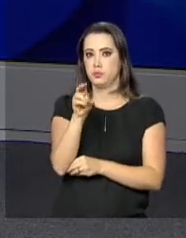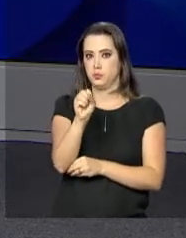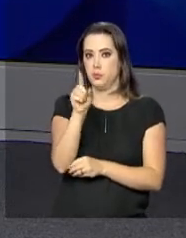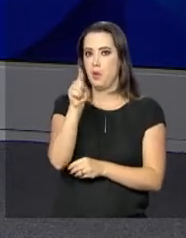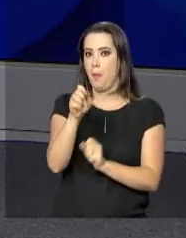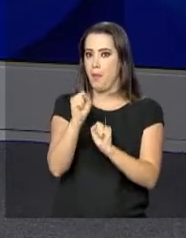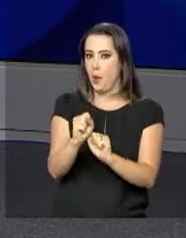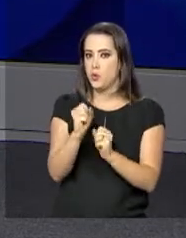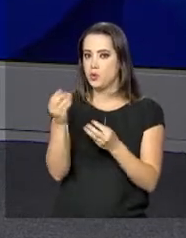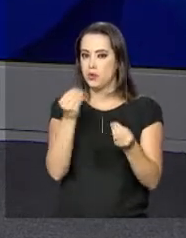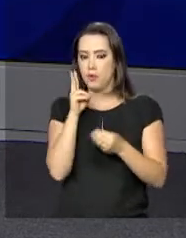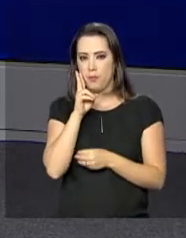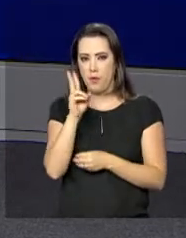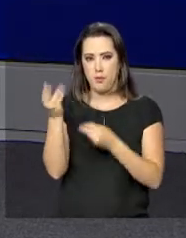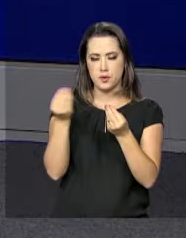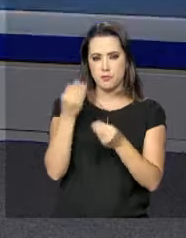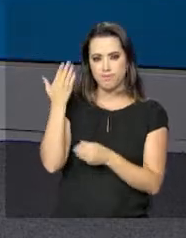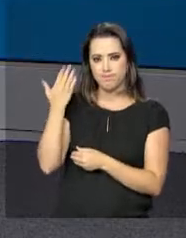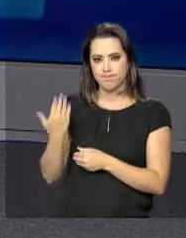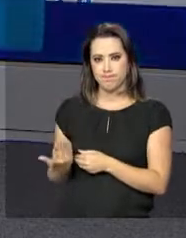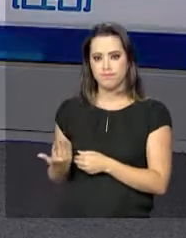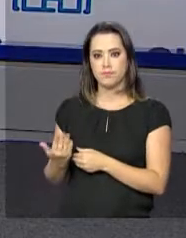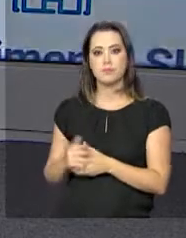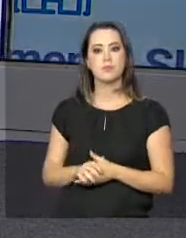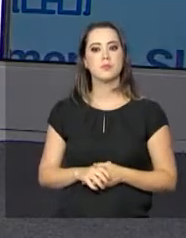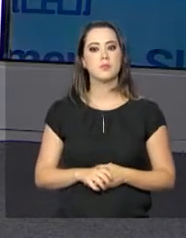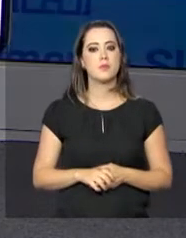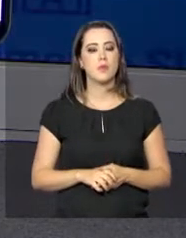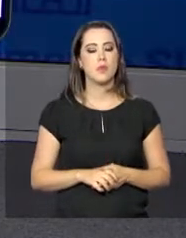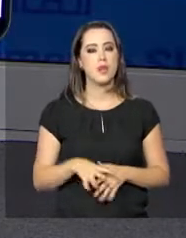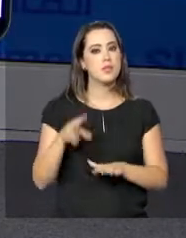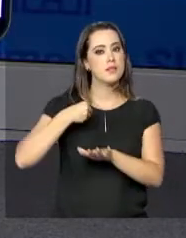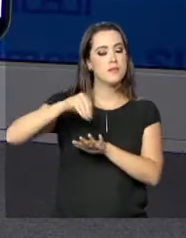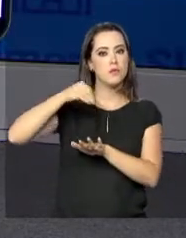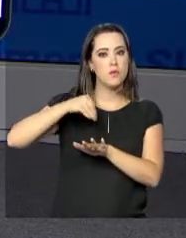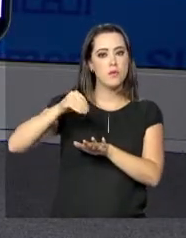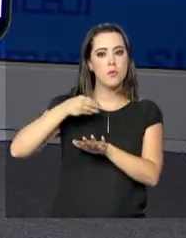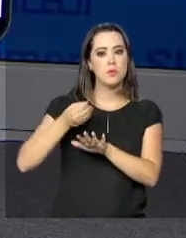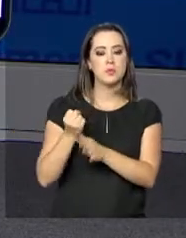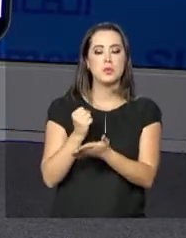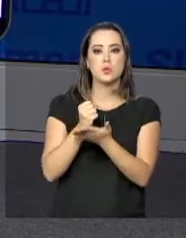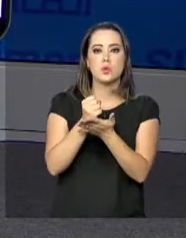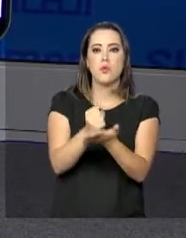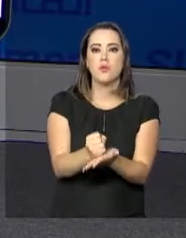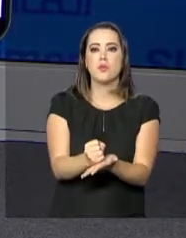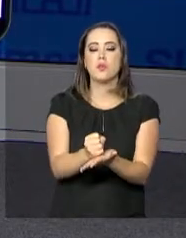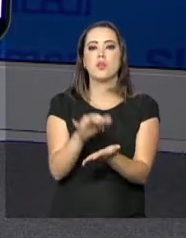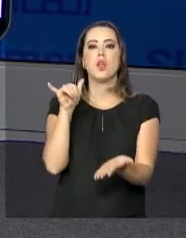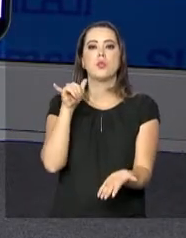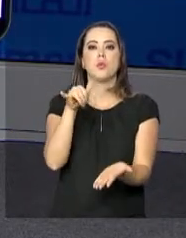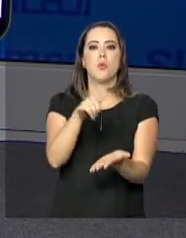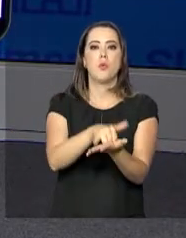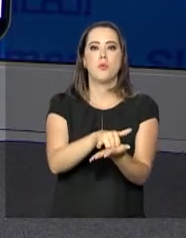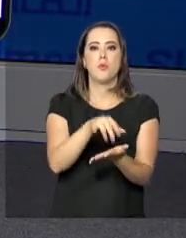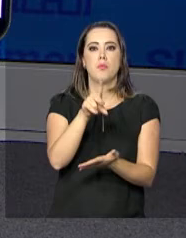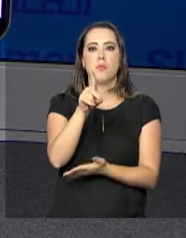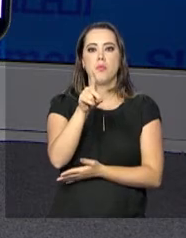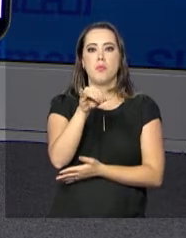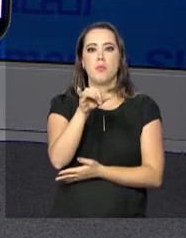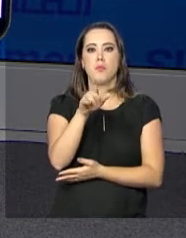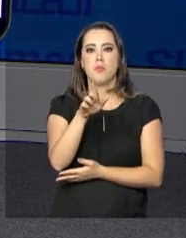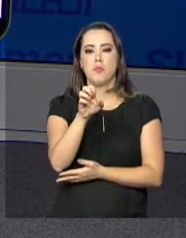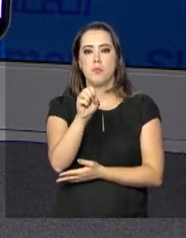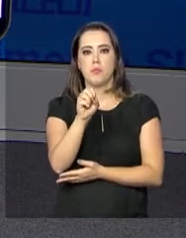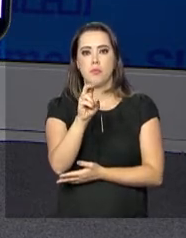pode fazer isso. Vamos ver como aqui na tela. As informações estão disponíveis no aplicativo DigiSUS do